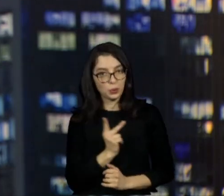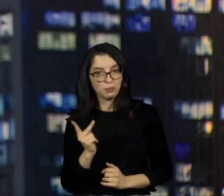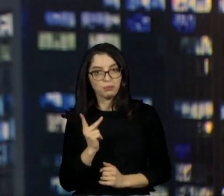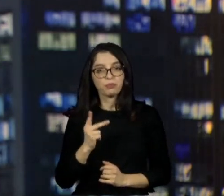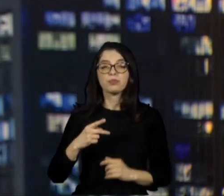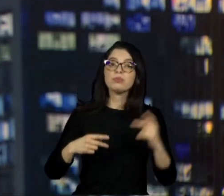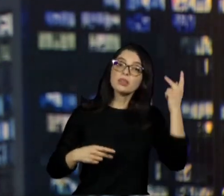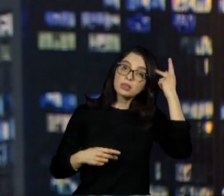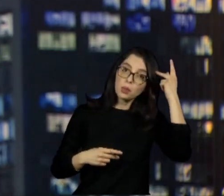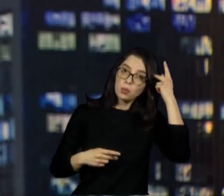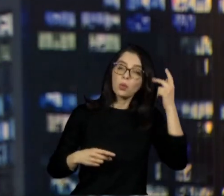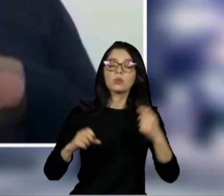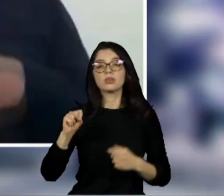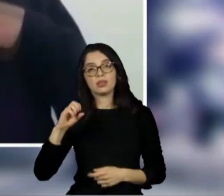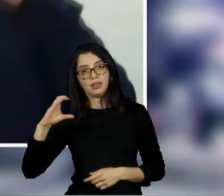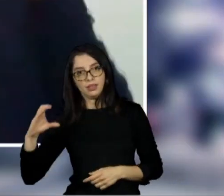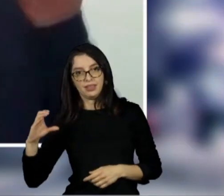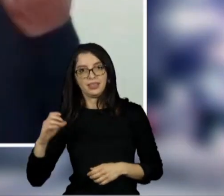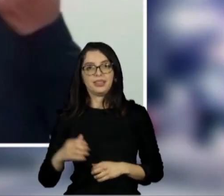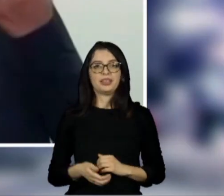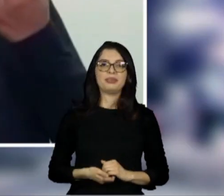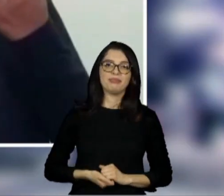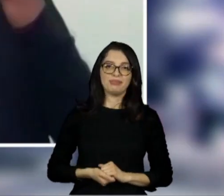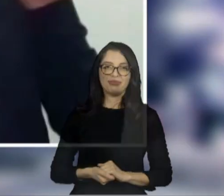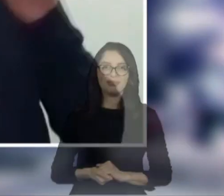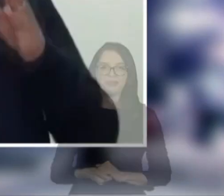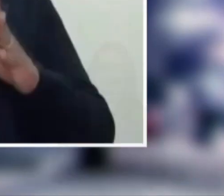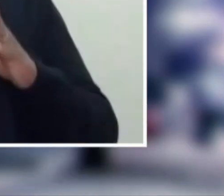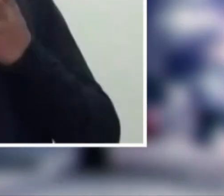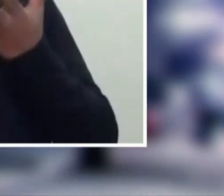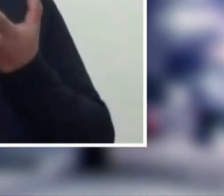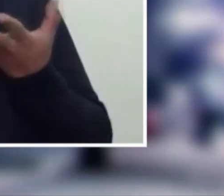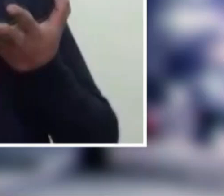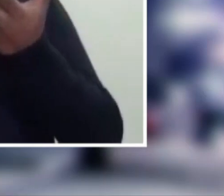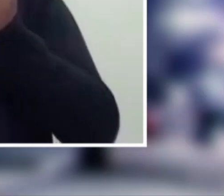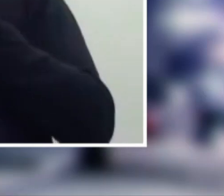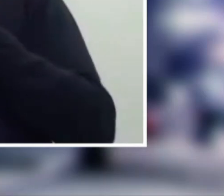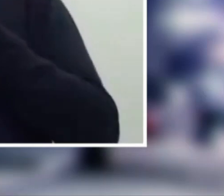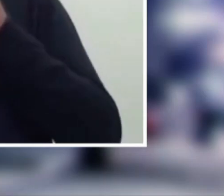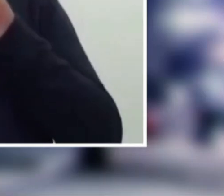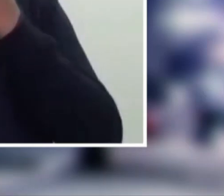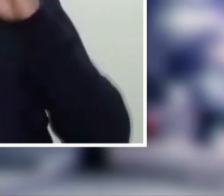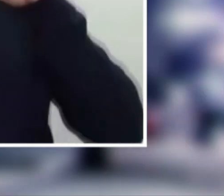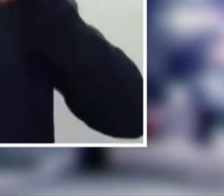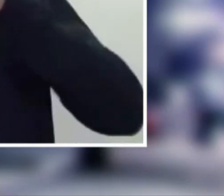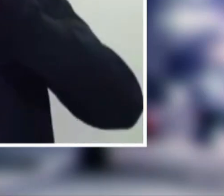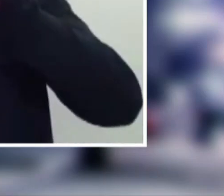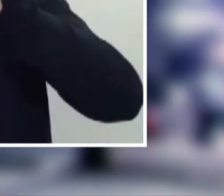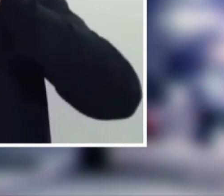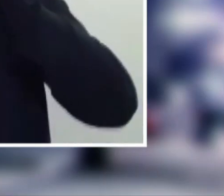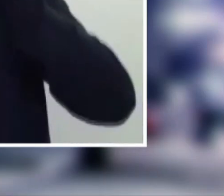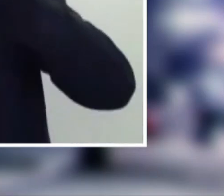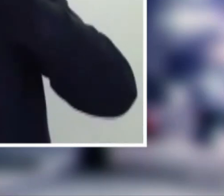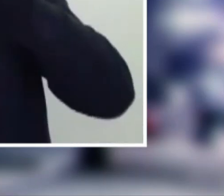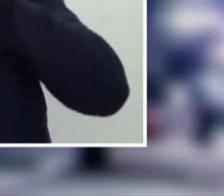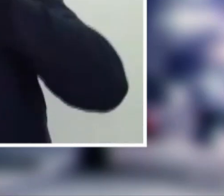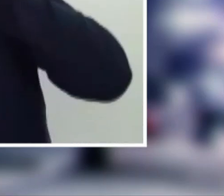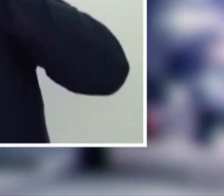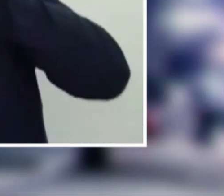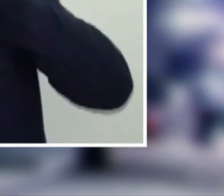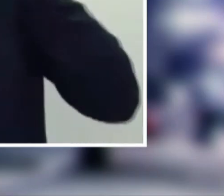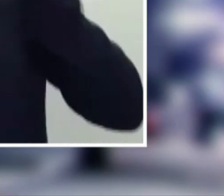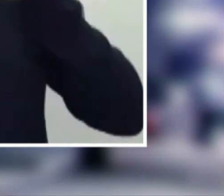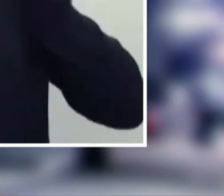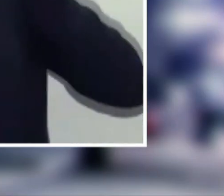e ela é de Santa Catarina. Nós sabemos o que está acontecendo no mundo, nessa questão da pandemia por conta do